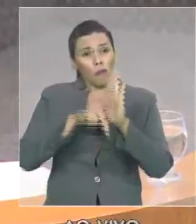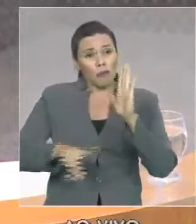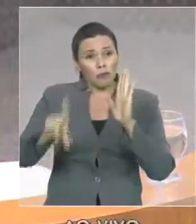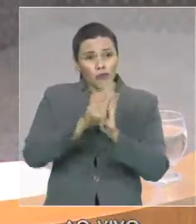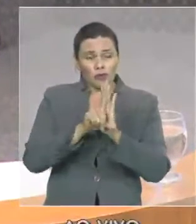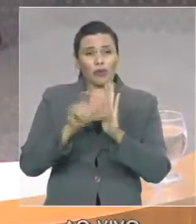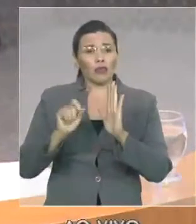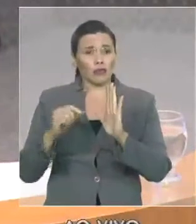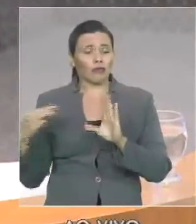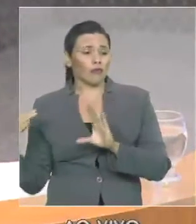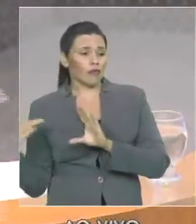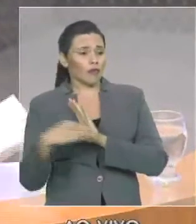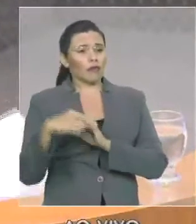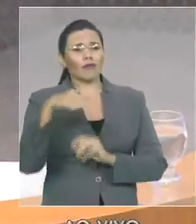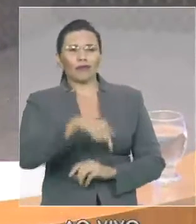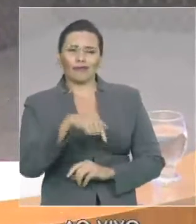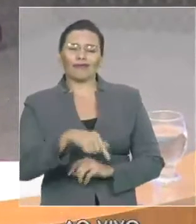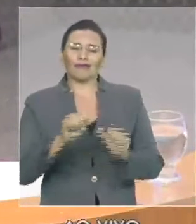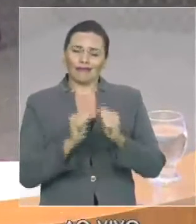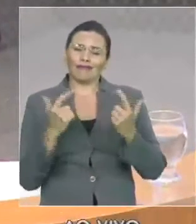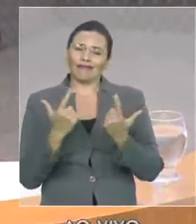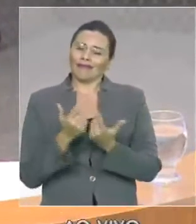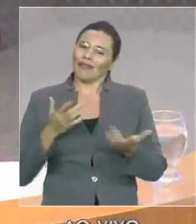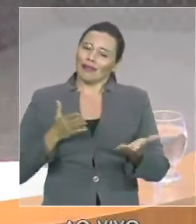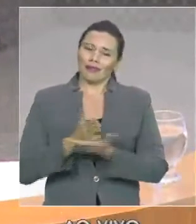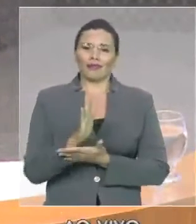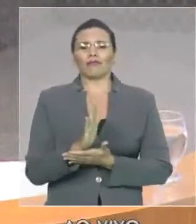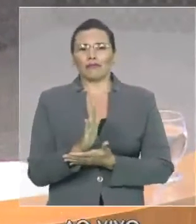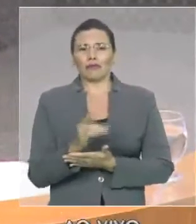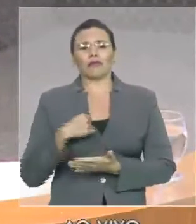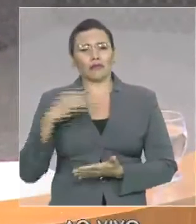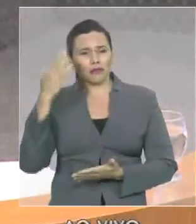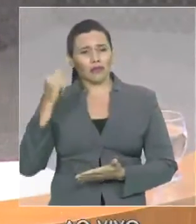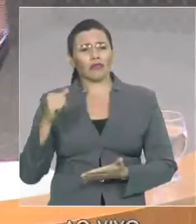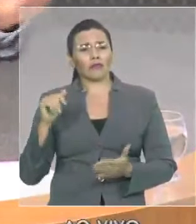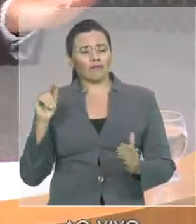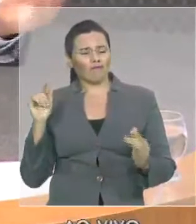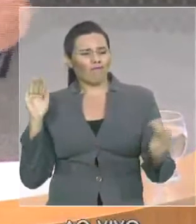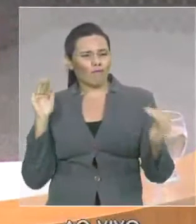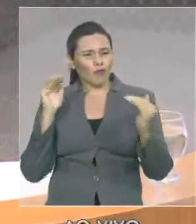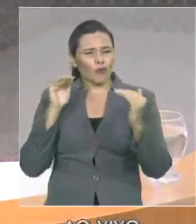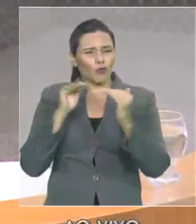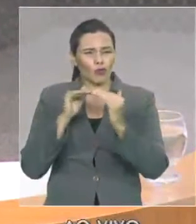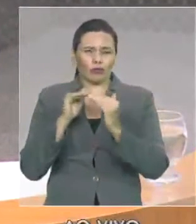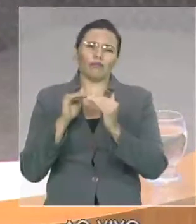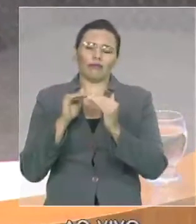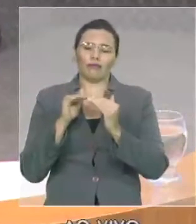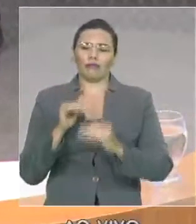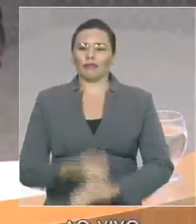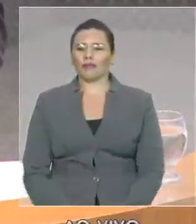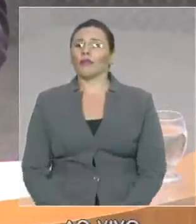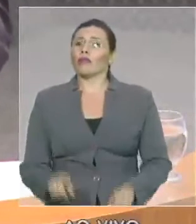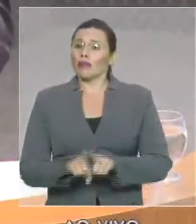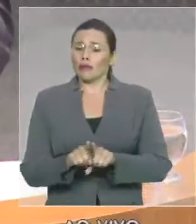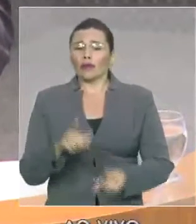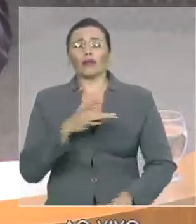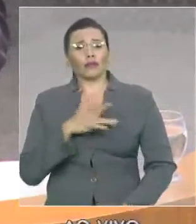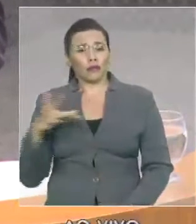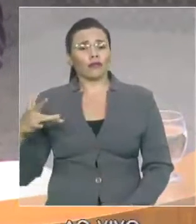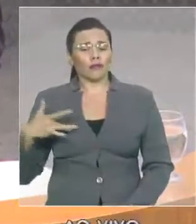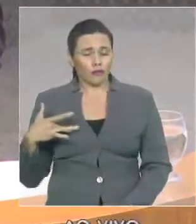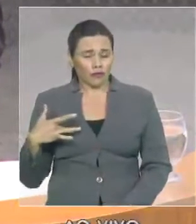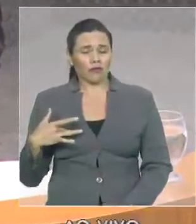sentido. Menciono também aqui os avanços na área de saúde, especialmente a abertura dos dois